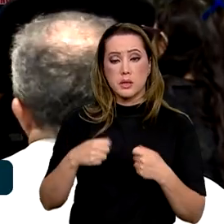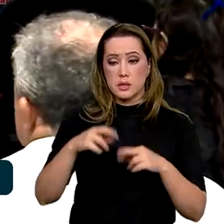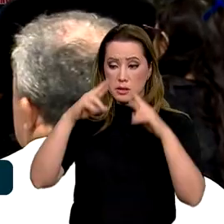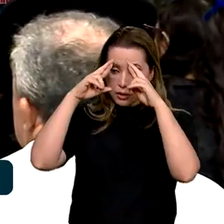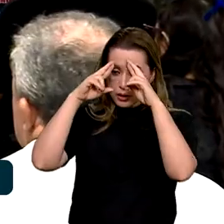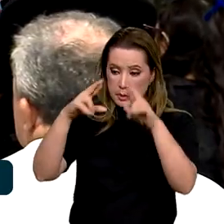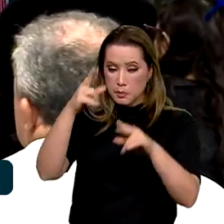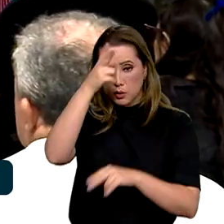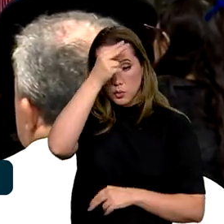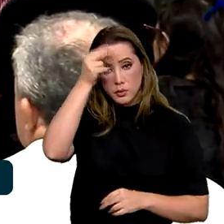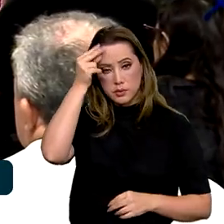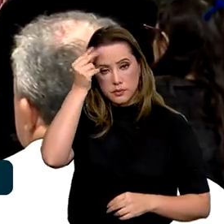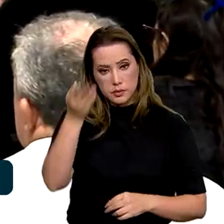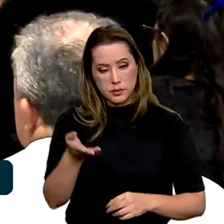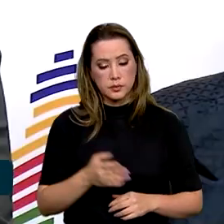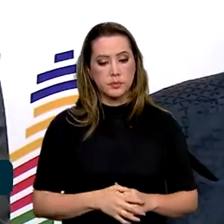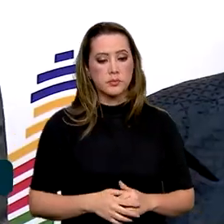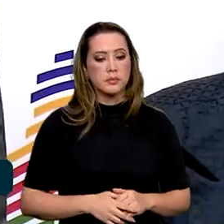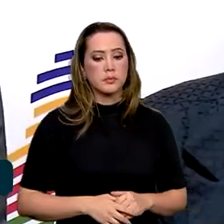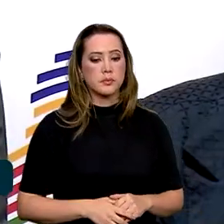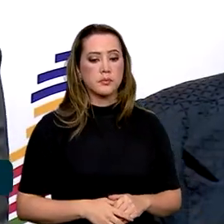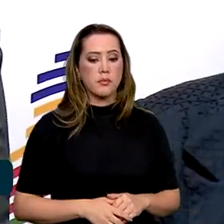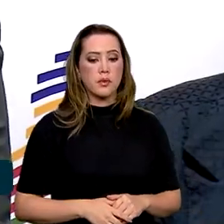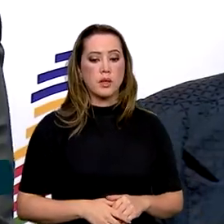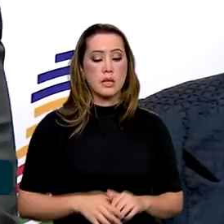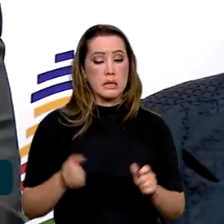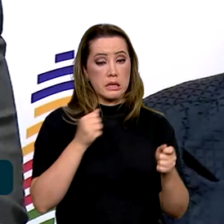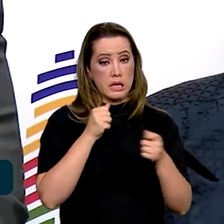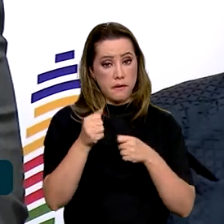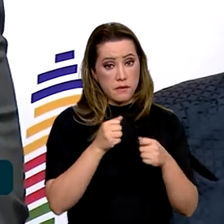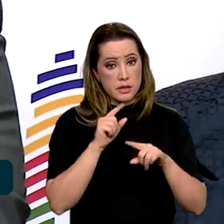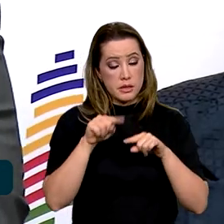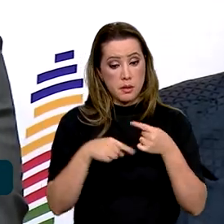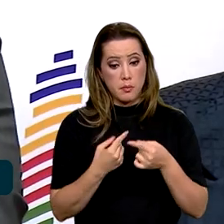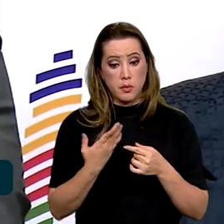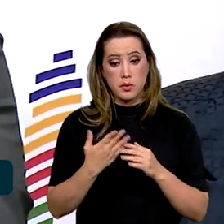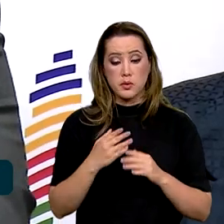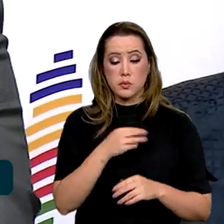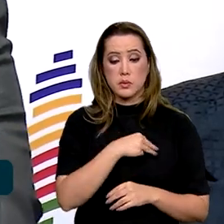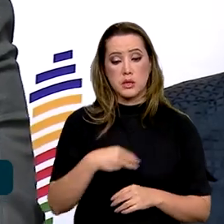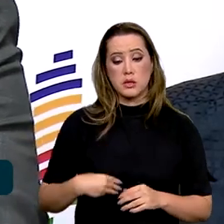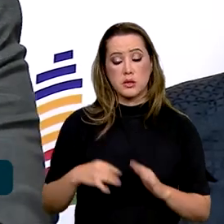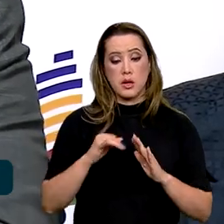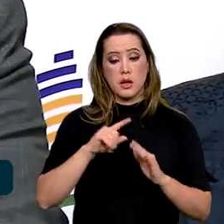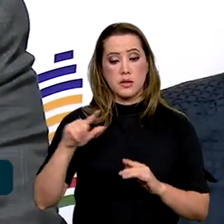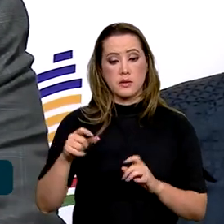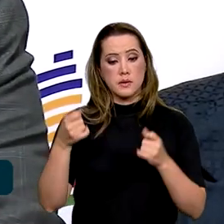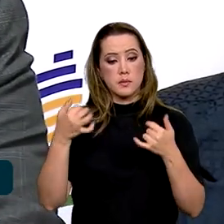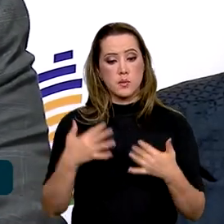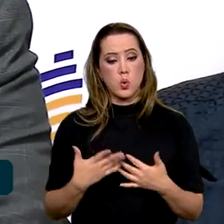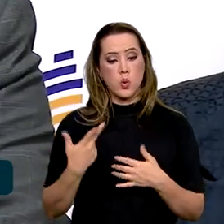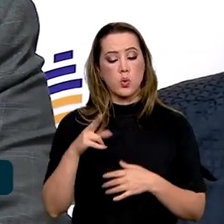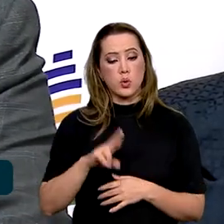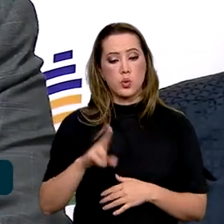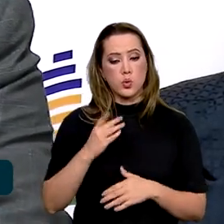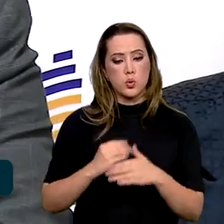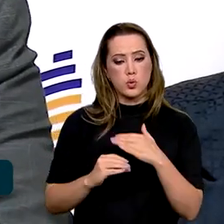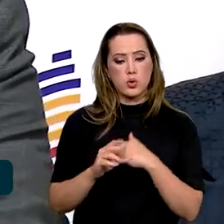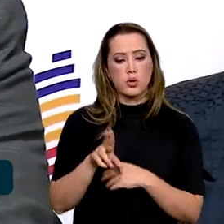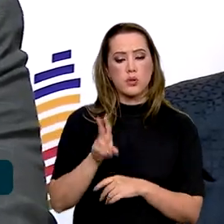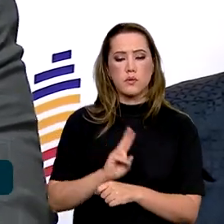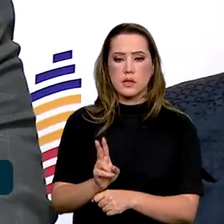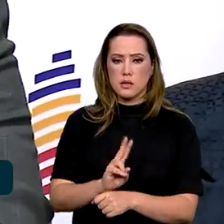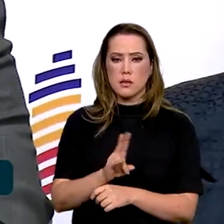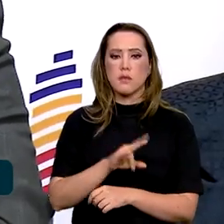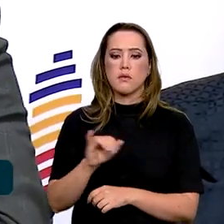Em entrevista coletiva após o evento, o ministro da Casa Civil, Rui Costa, afirmou que o uso dos recursos vai ser fiscalizado